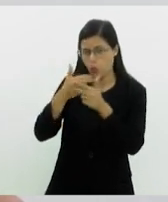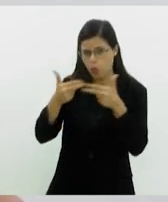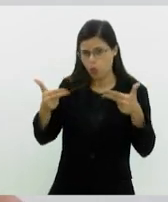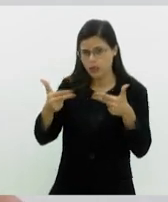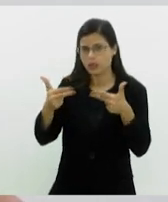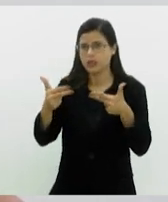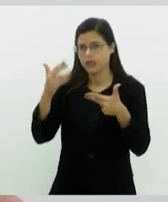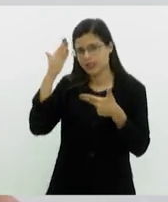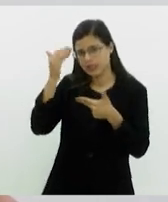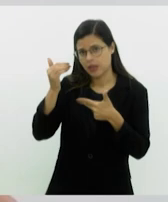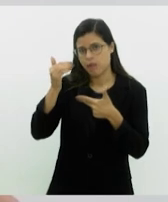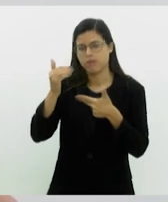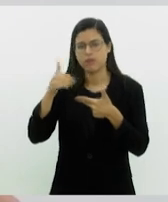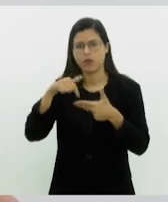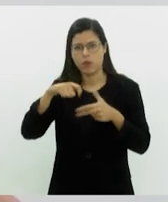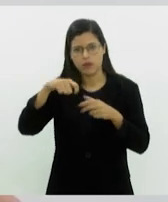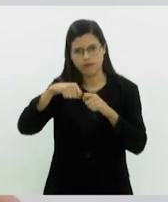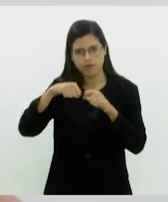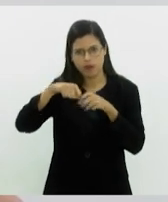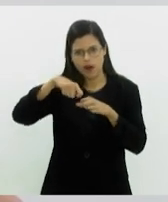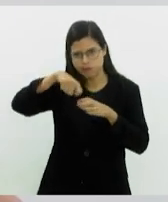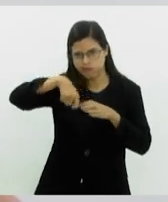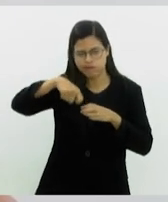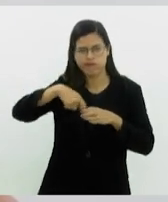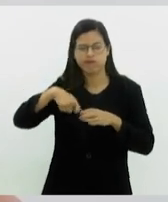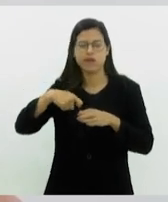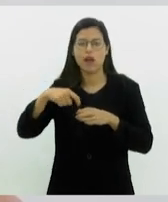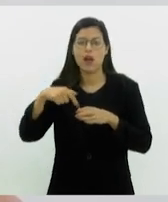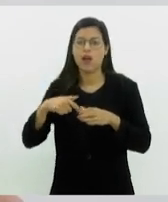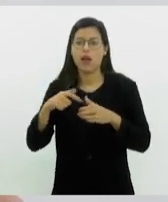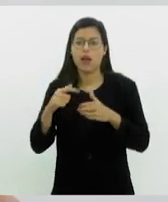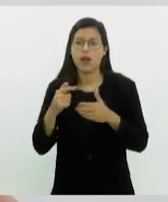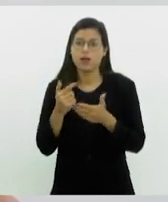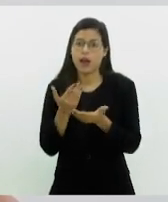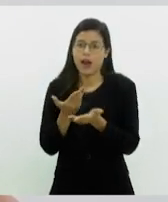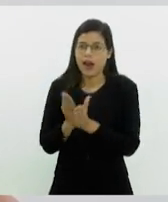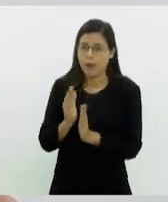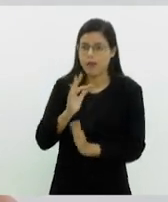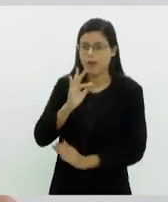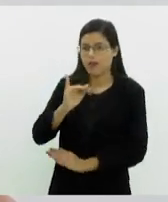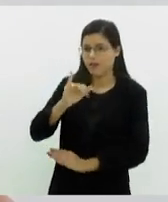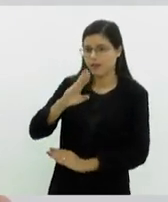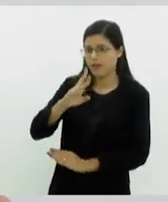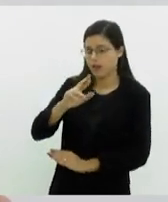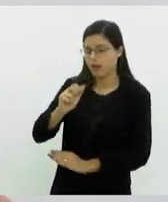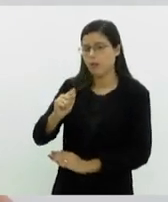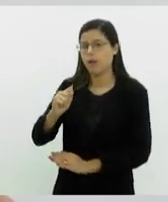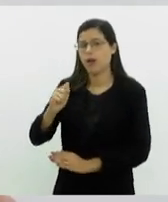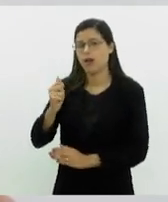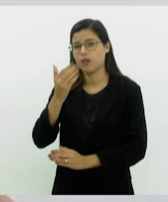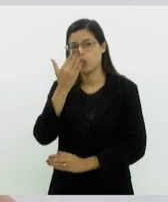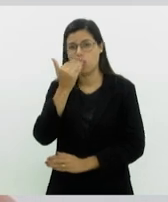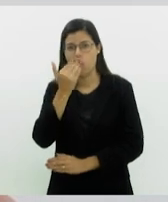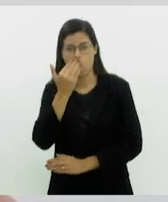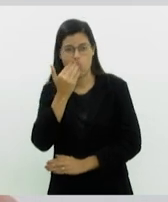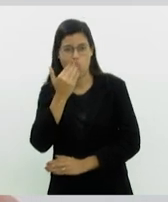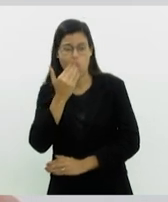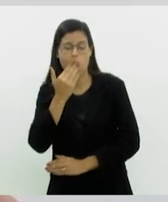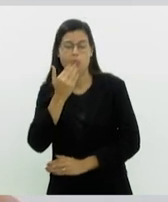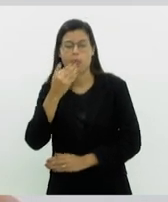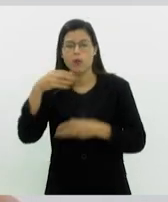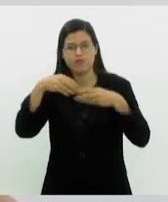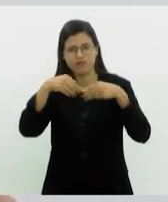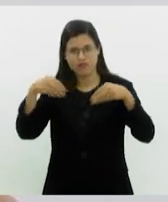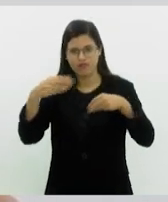tritura a fruta para fazer o suco, você acaba com a fibra e só ingere o açúcar. Então, evitar